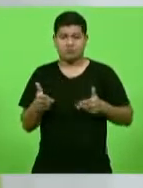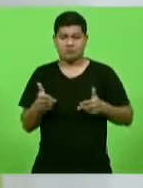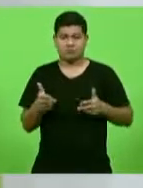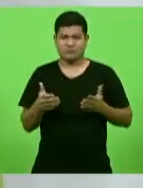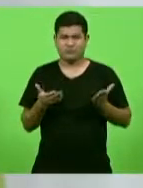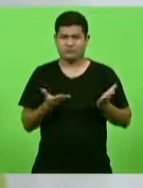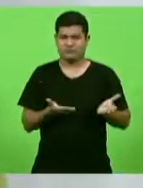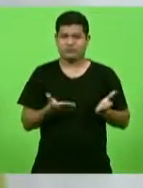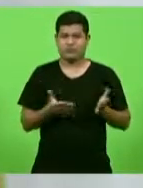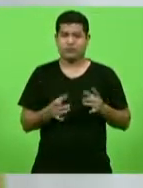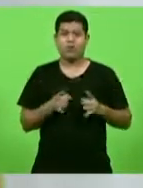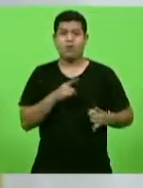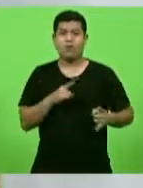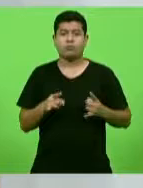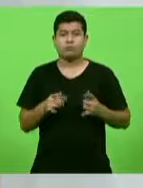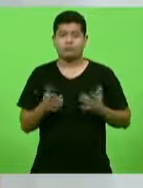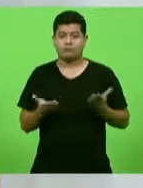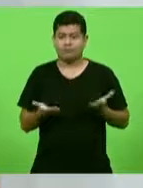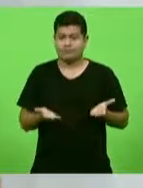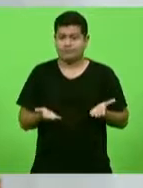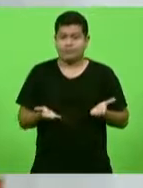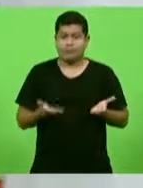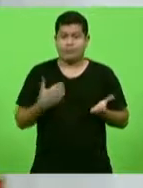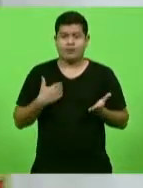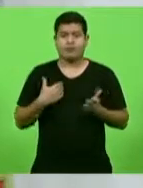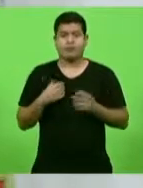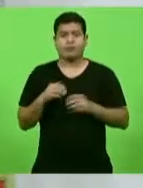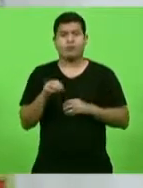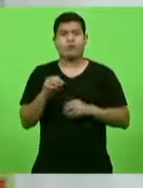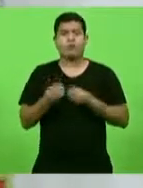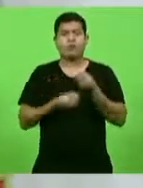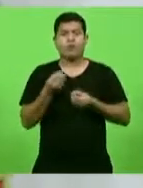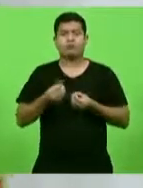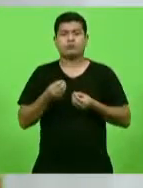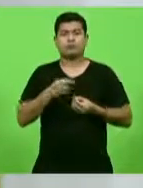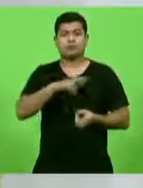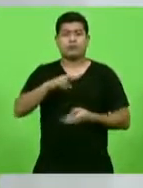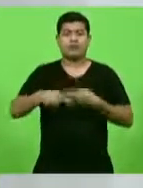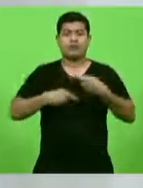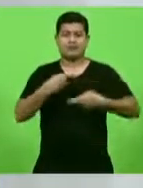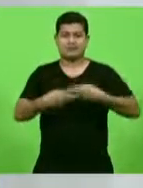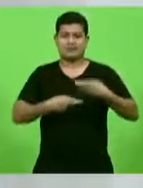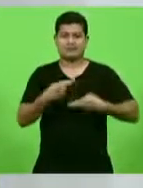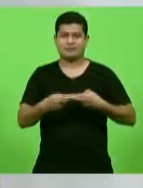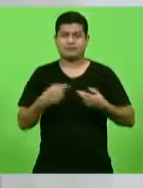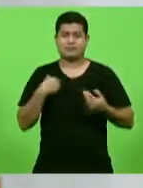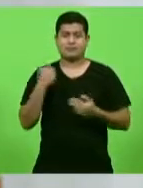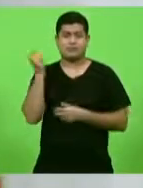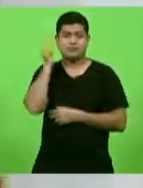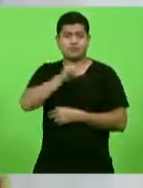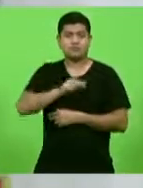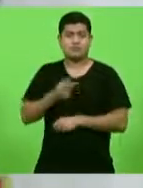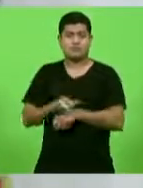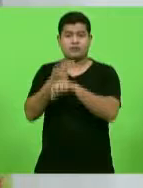movido com energia solar, projeto que conquistou o Prêmio Respostas do Amanhã,